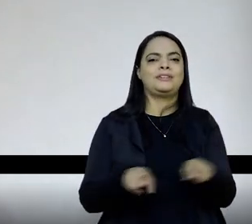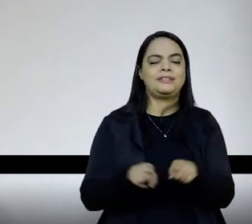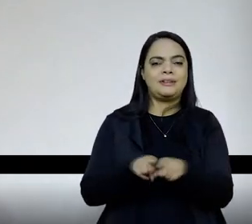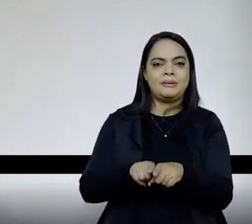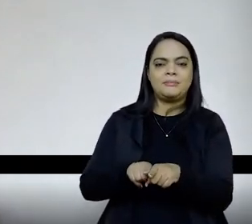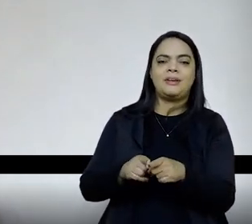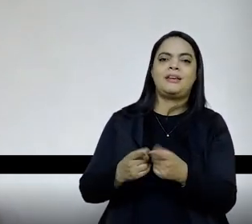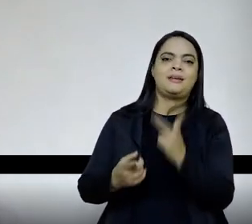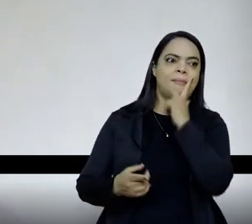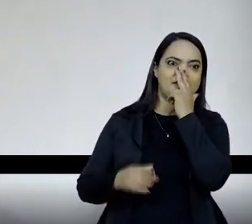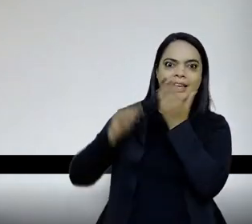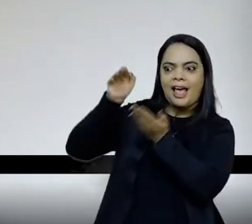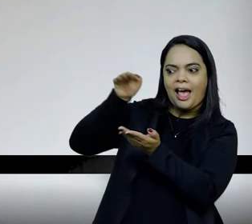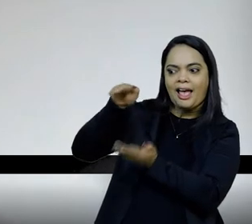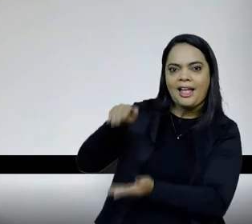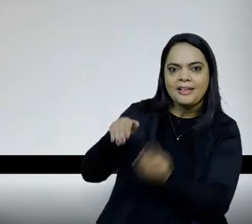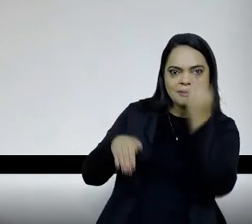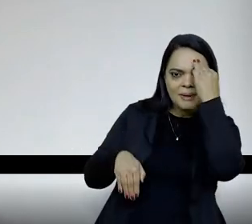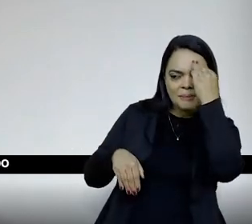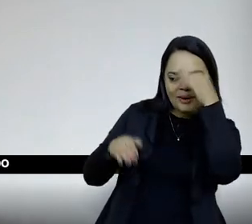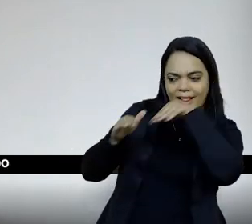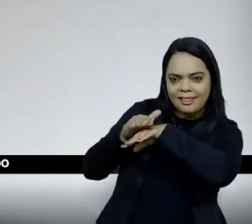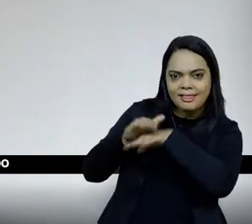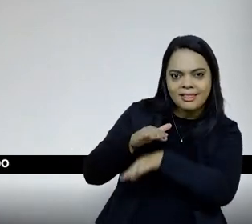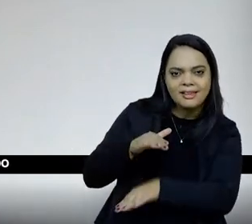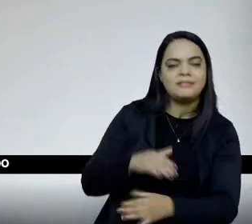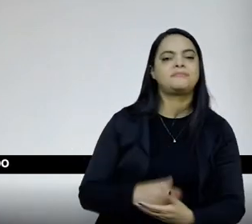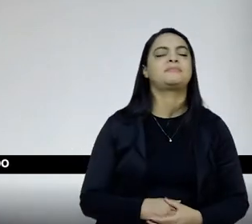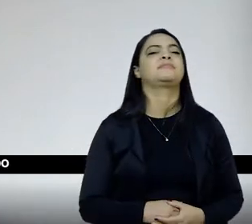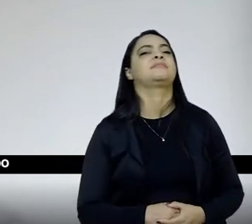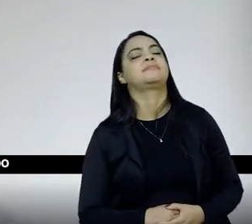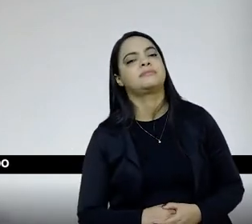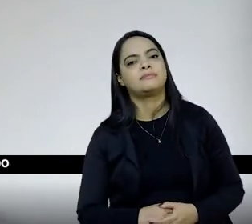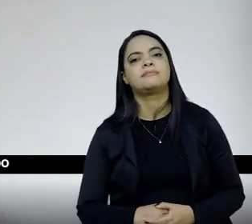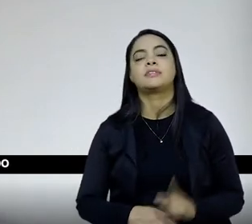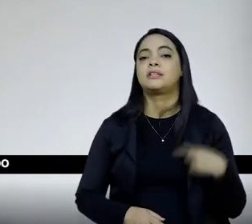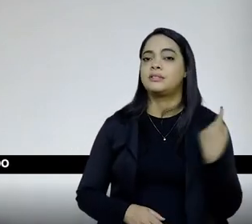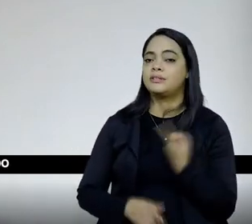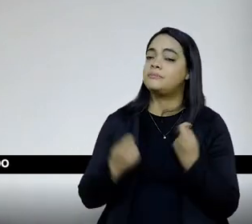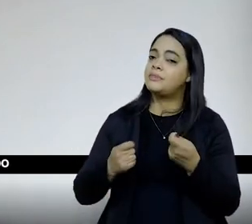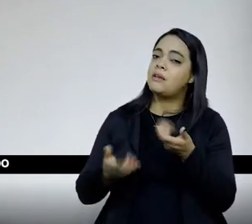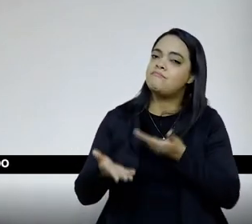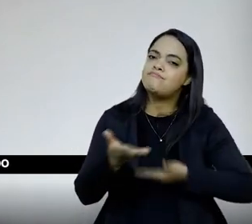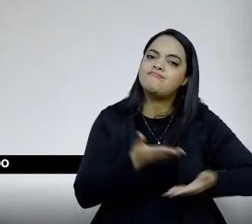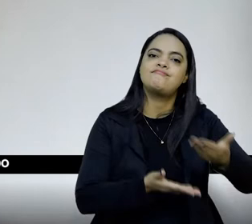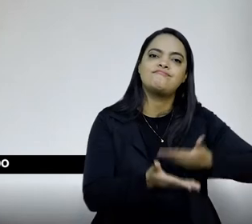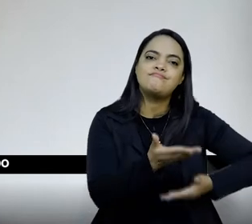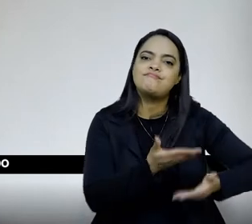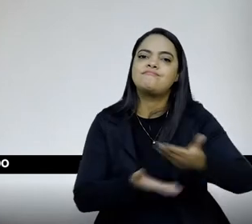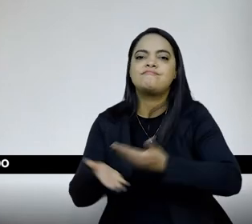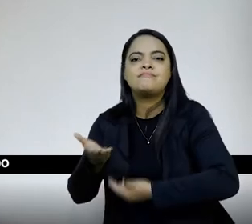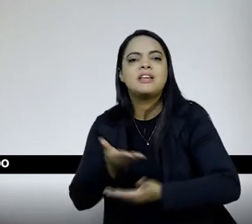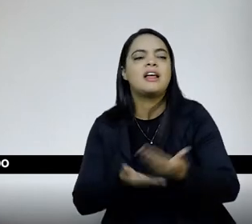memória, de fazer, então, acho que, inclusive, a gente interagir com esses grupos, com esses